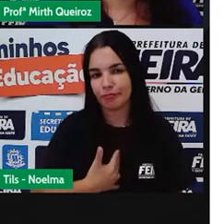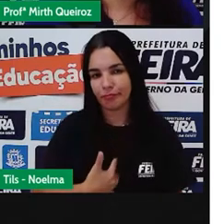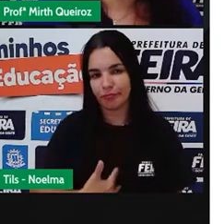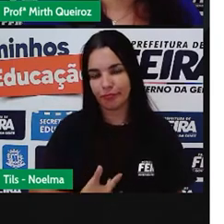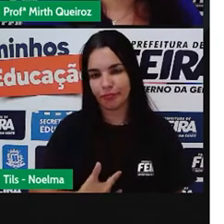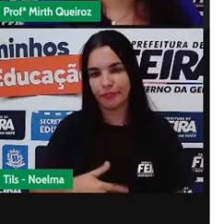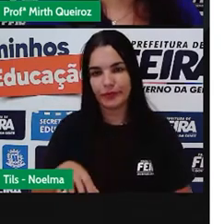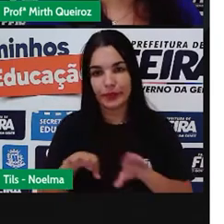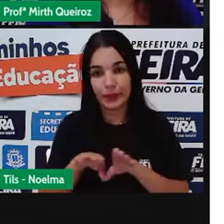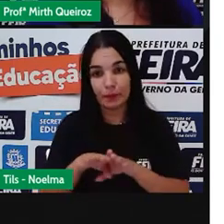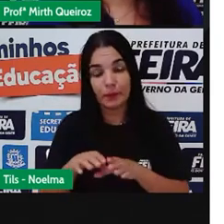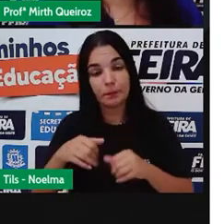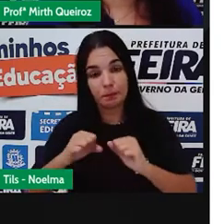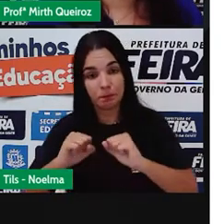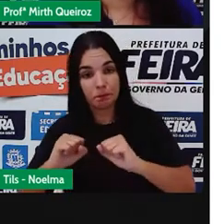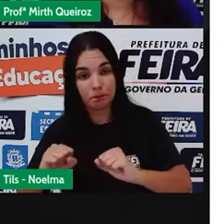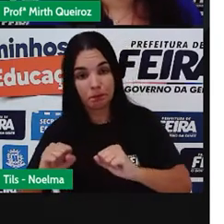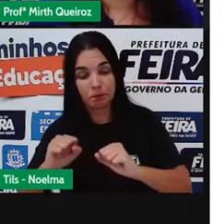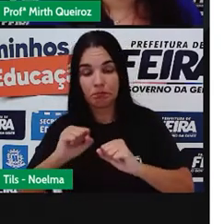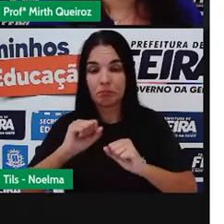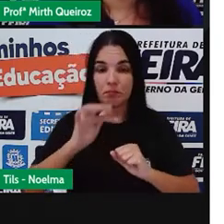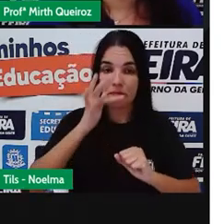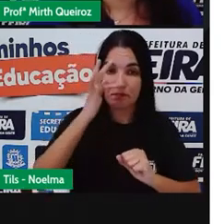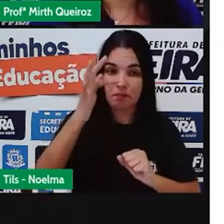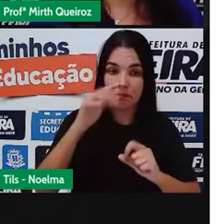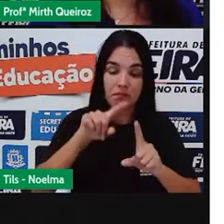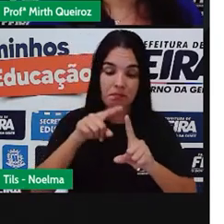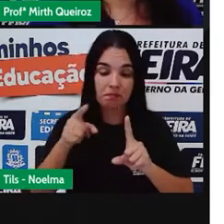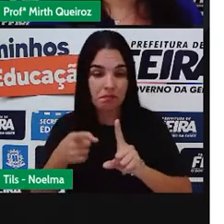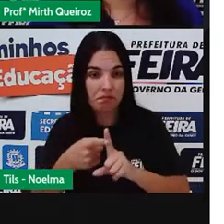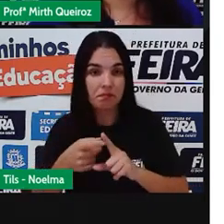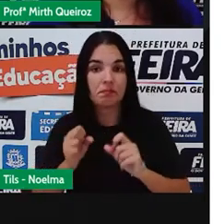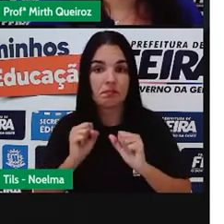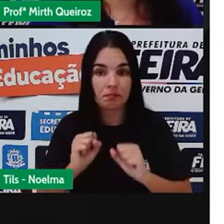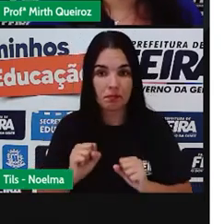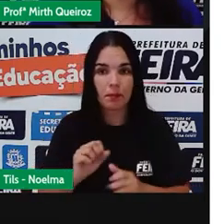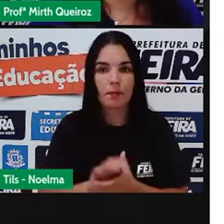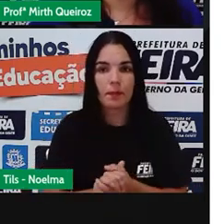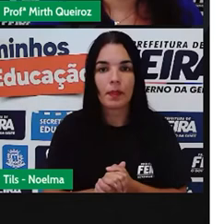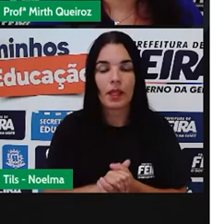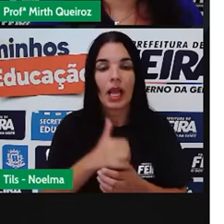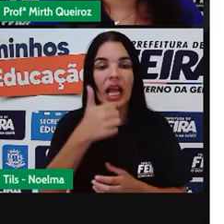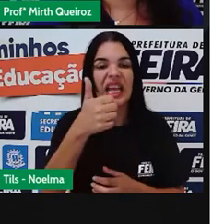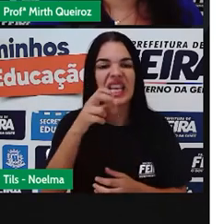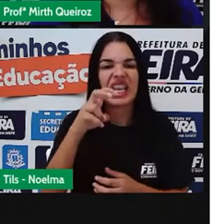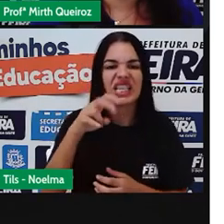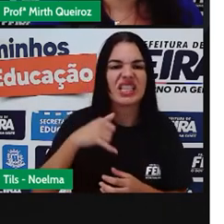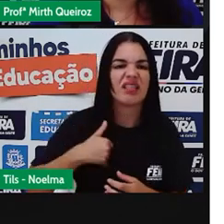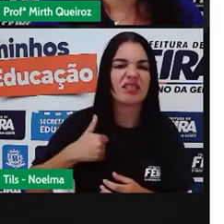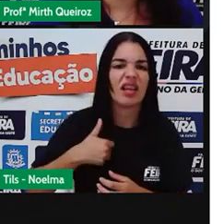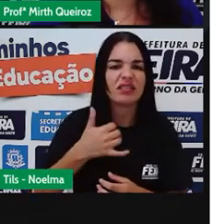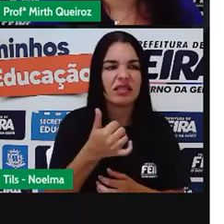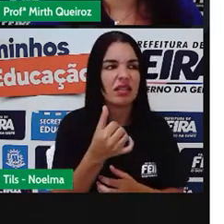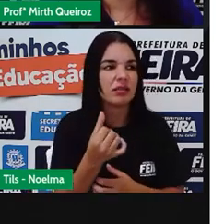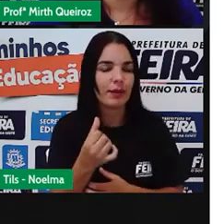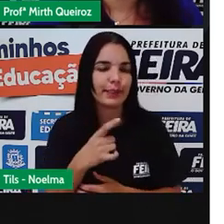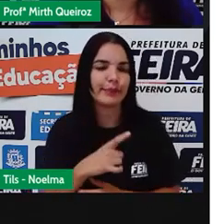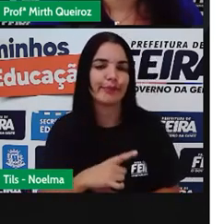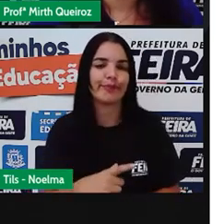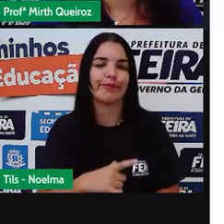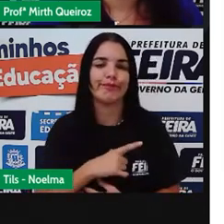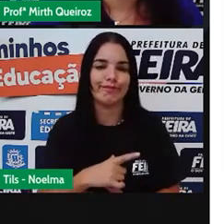sexual. Dos 15 aos 16 anos, o aparecimento da acne, que frequentemente